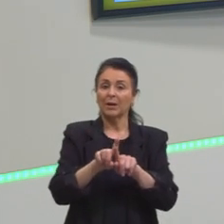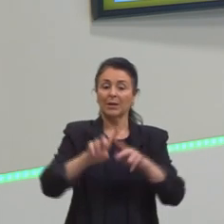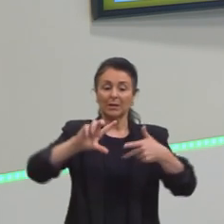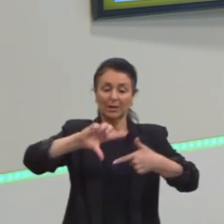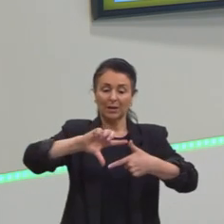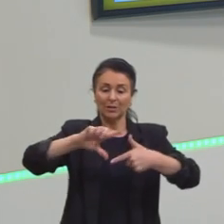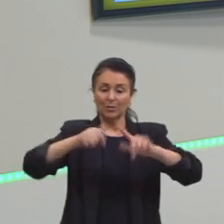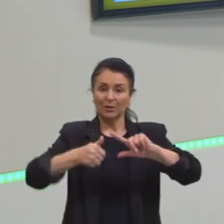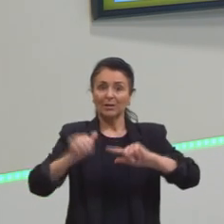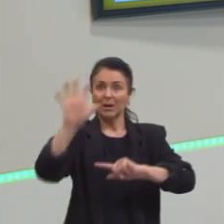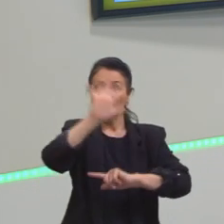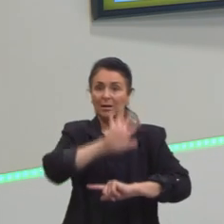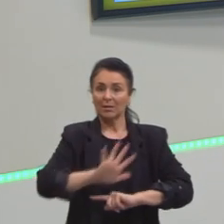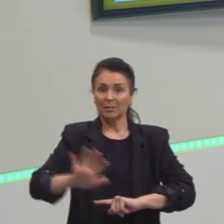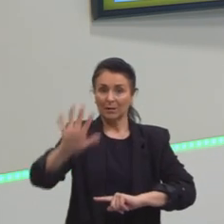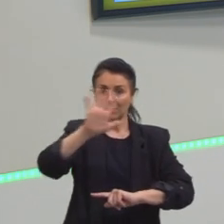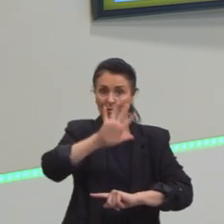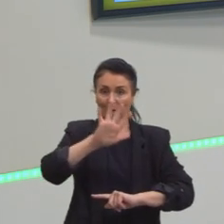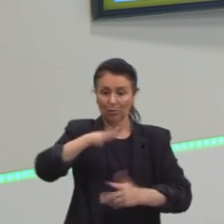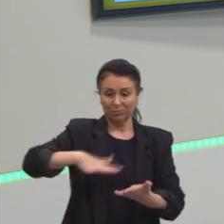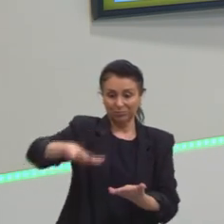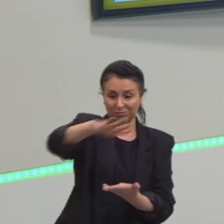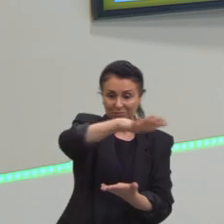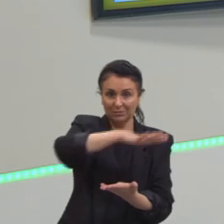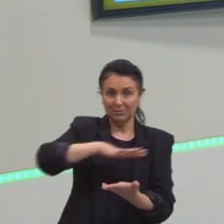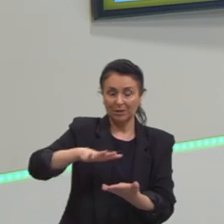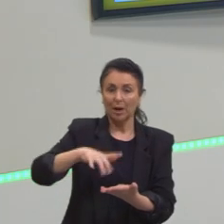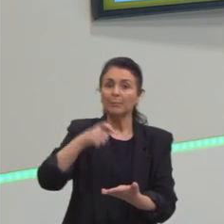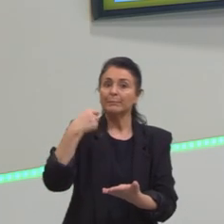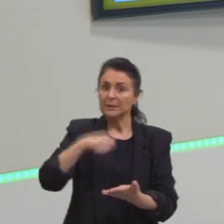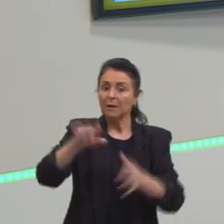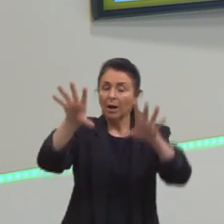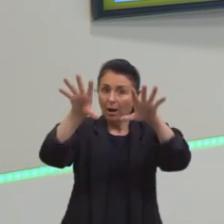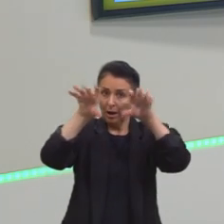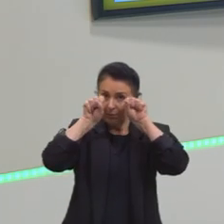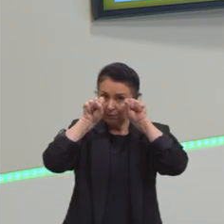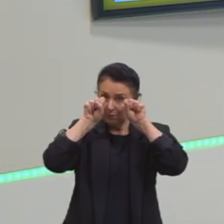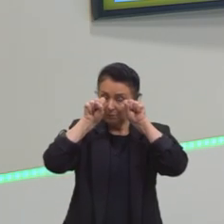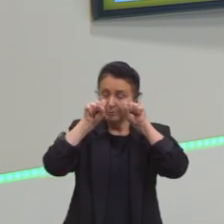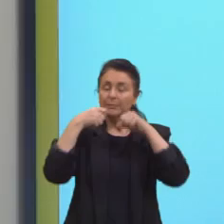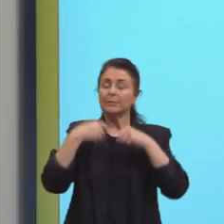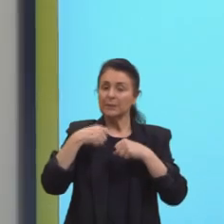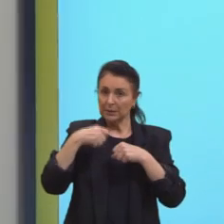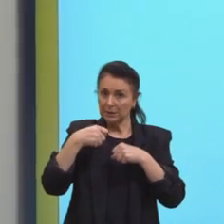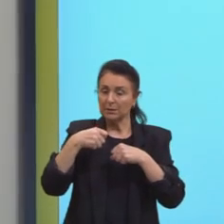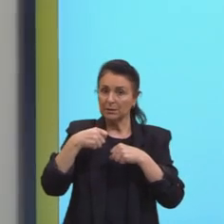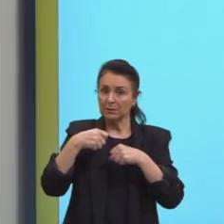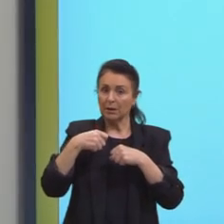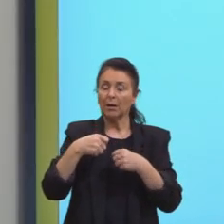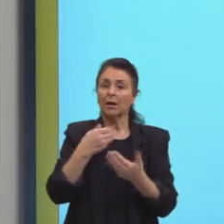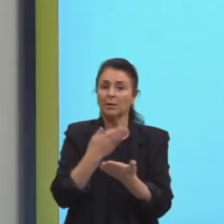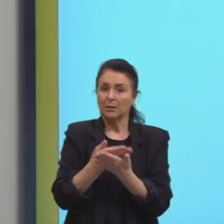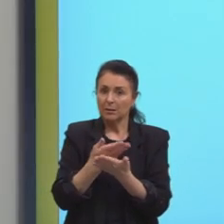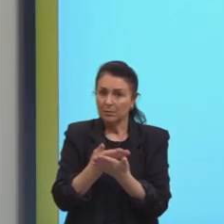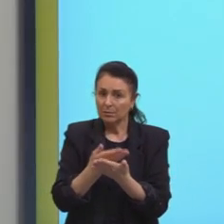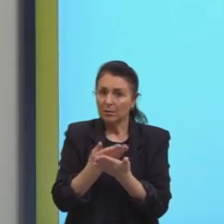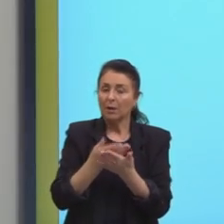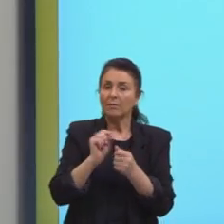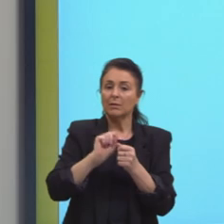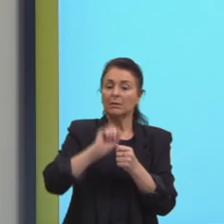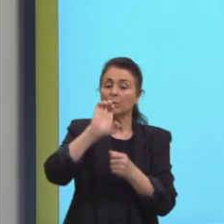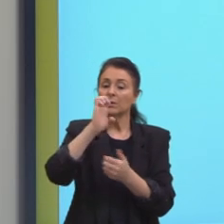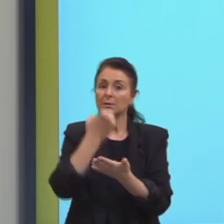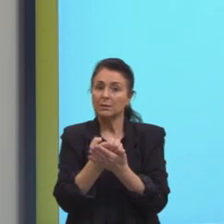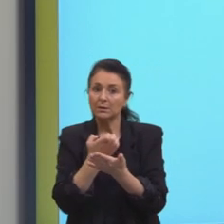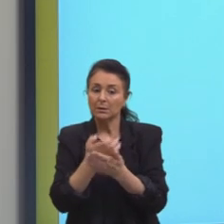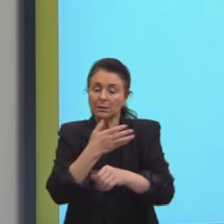a gente precisa, então, abstrair, vocês como alunos, estudantes, gente, quando vai fazer o exercício, entender como é